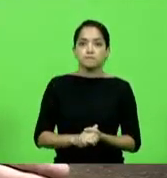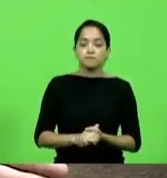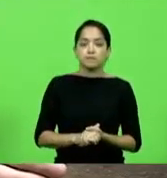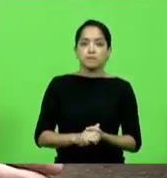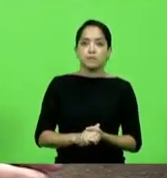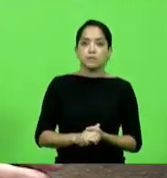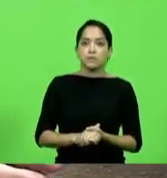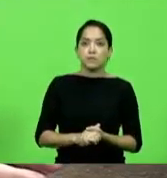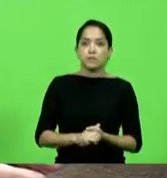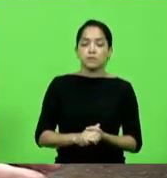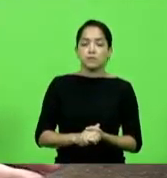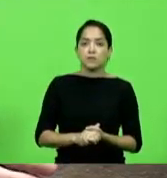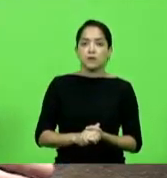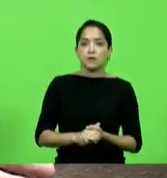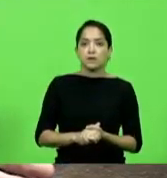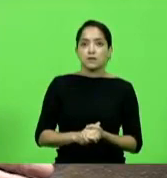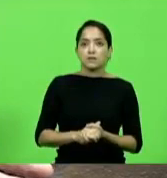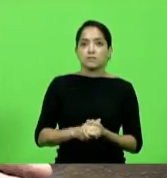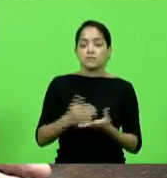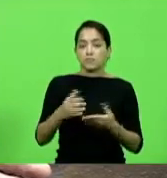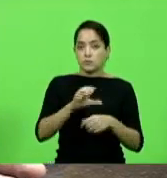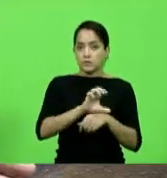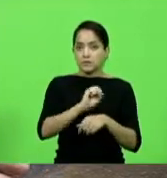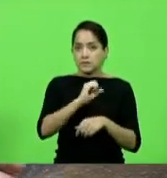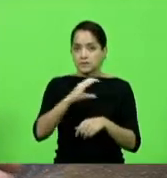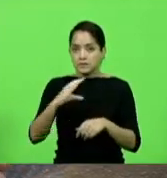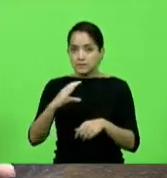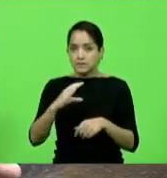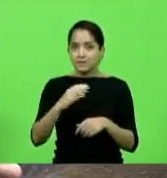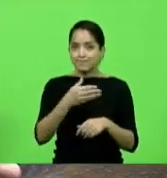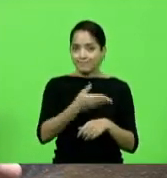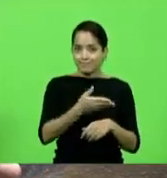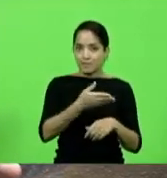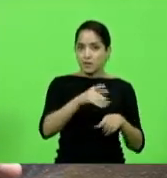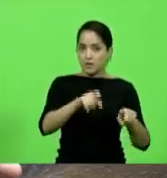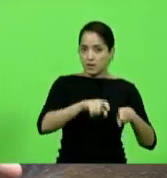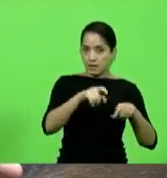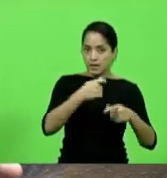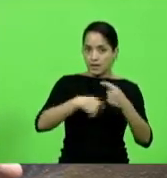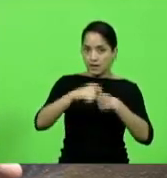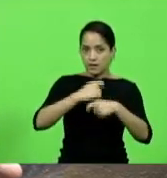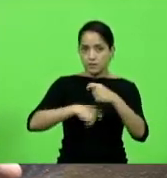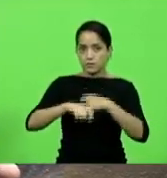que Santa Catarina tem neste segmento através do agronegócio